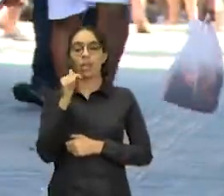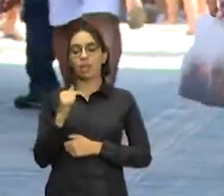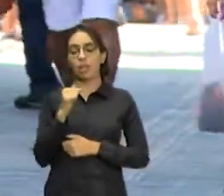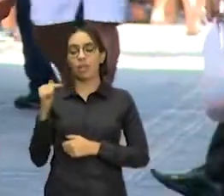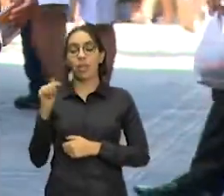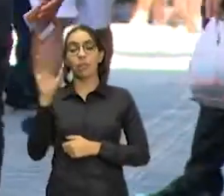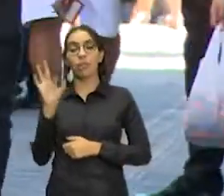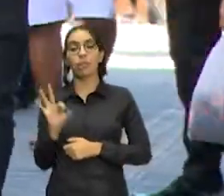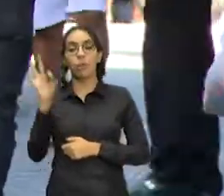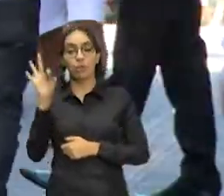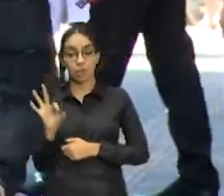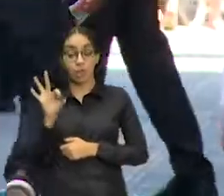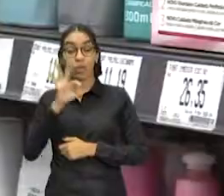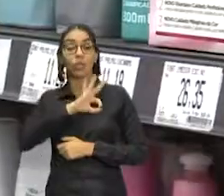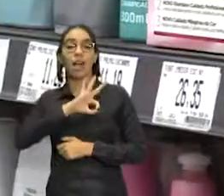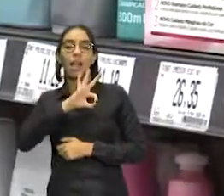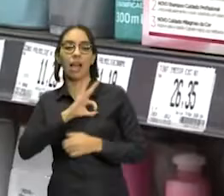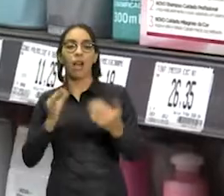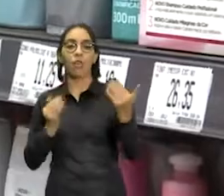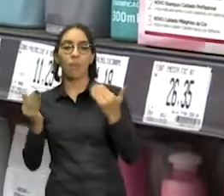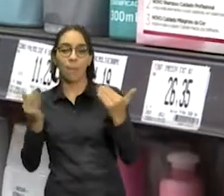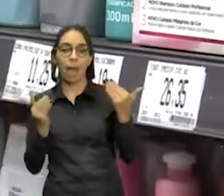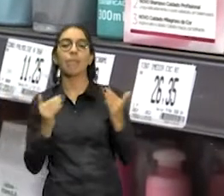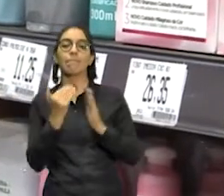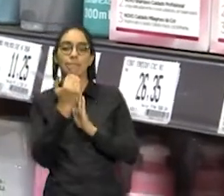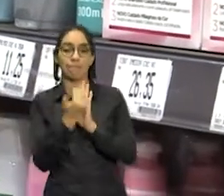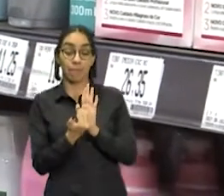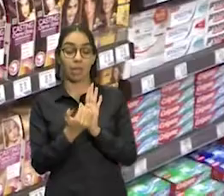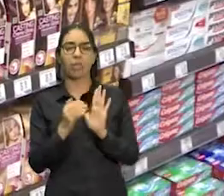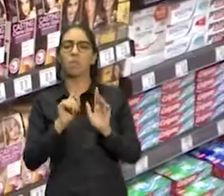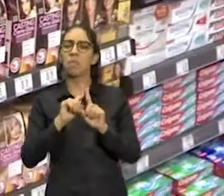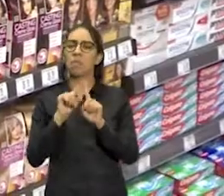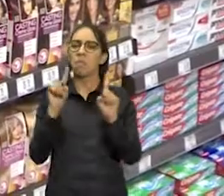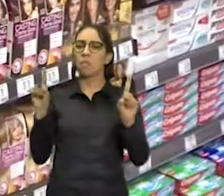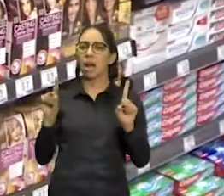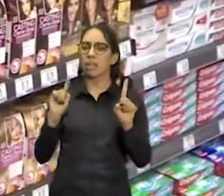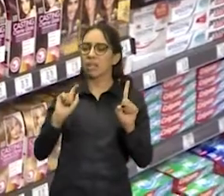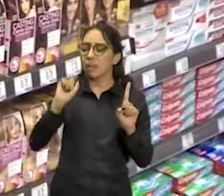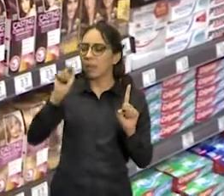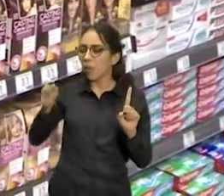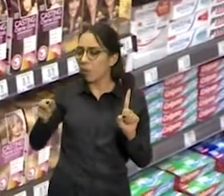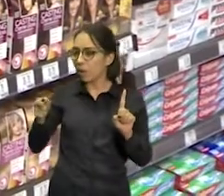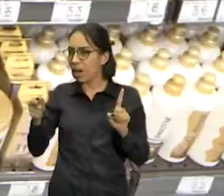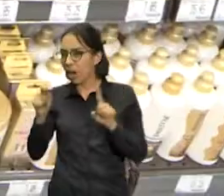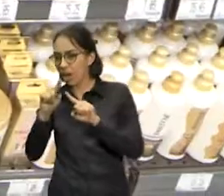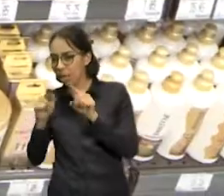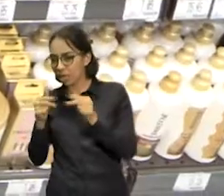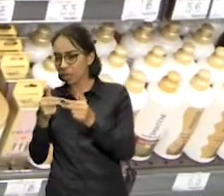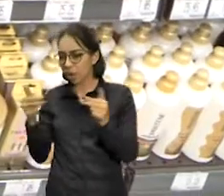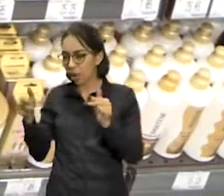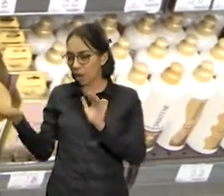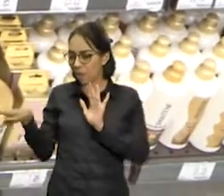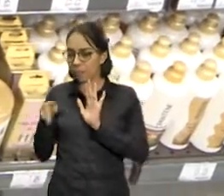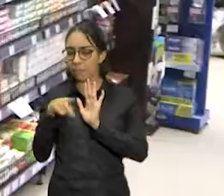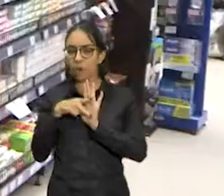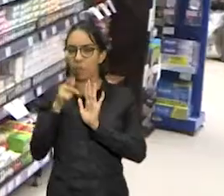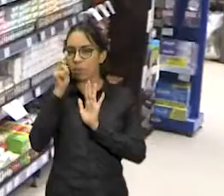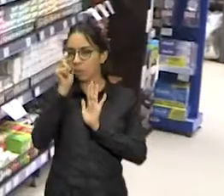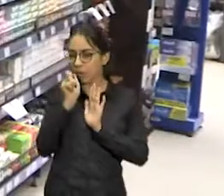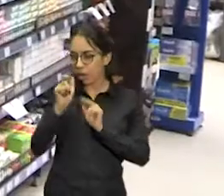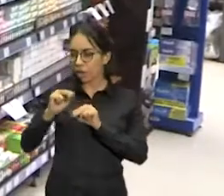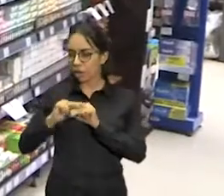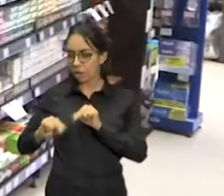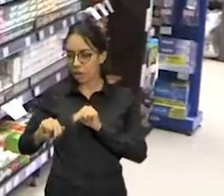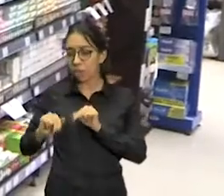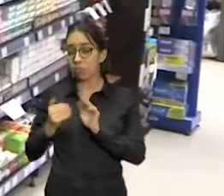% dos salários dos homens, contraditoriamente, elas pagam mais caro por produtos específicos para o gênero. É